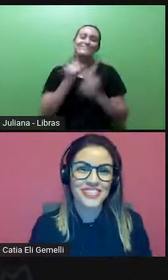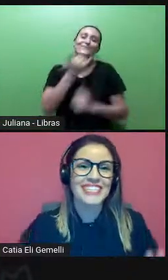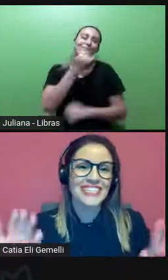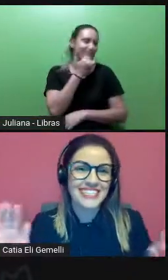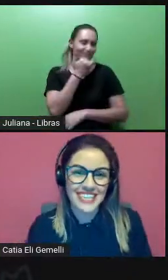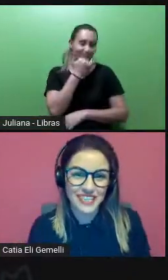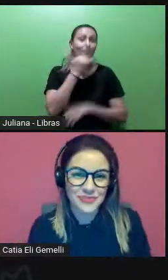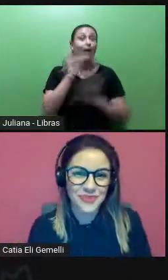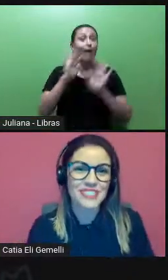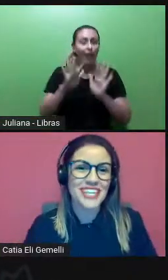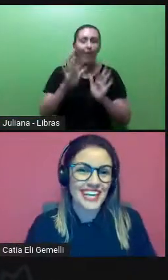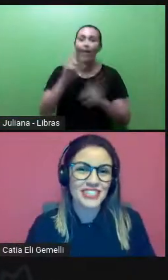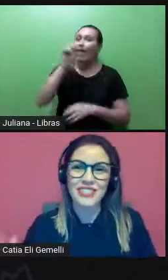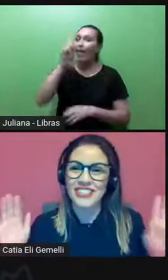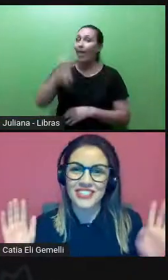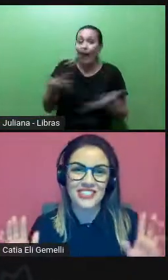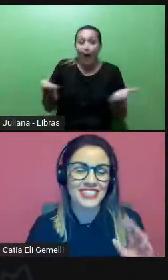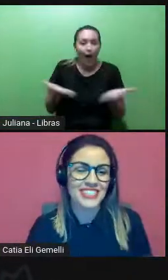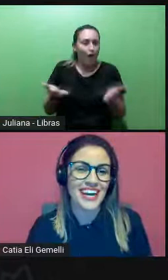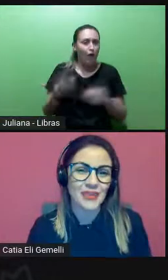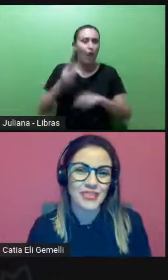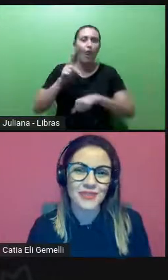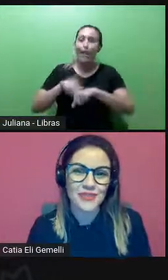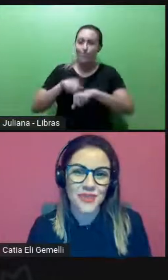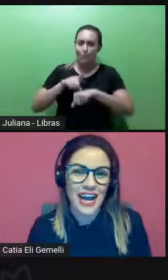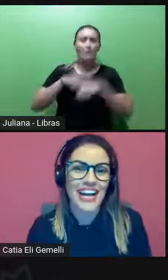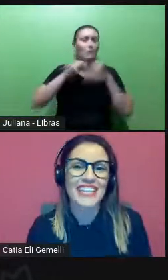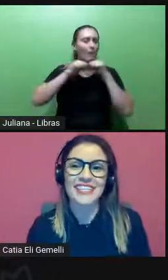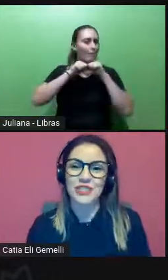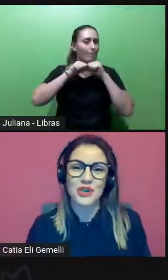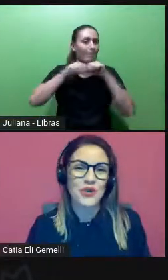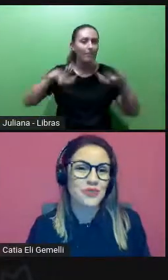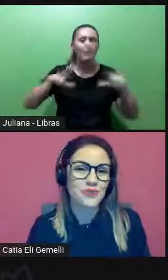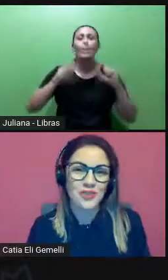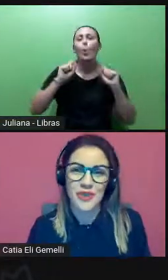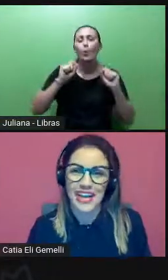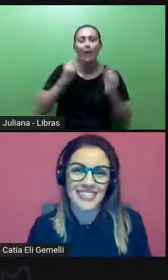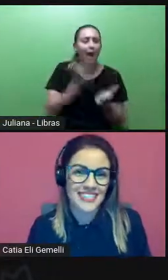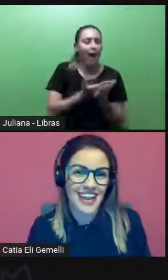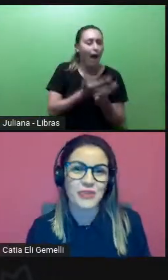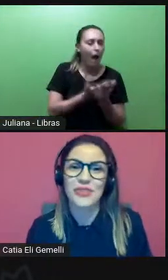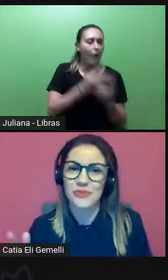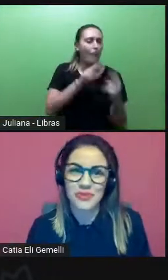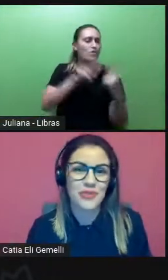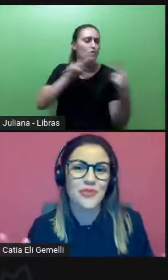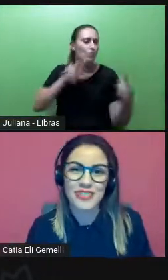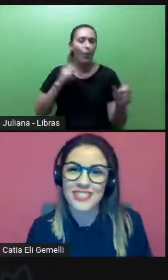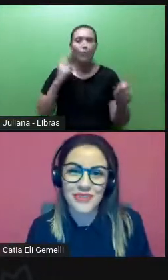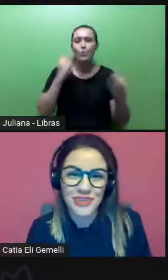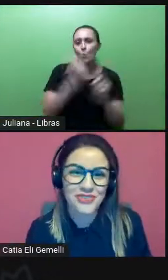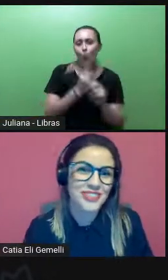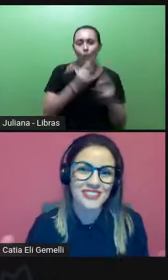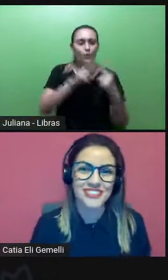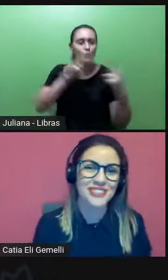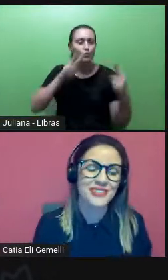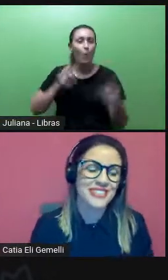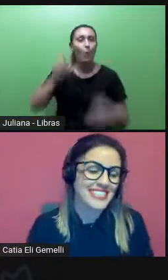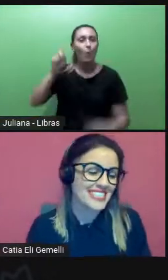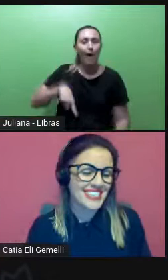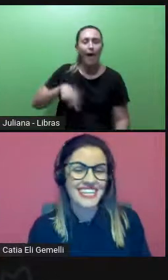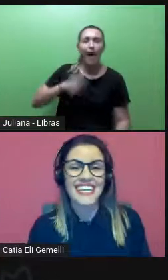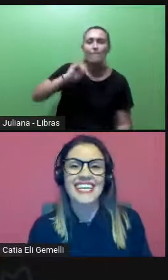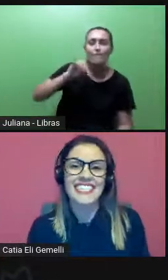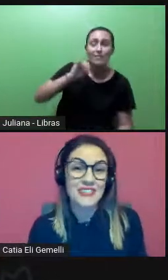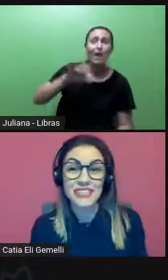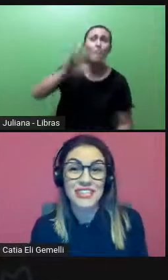mais escuta nesses tempos, né? De aulas virtuais, de encontros virtuais. É, o teu microfone está mudo. Não estou te